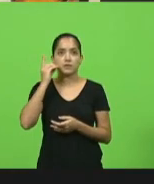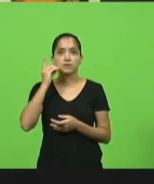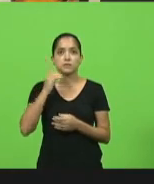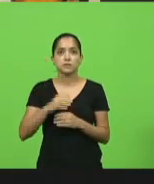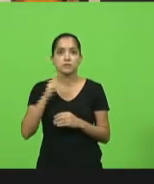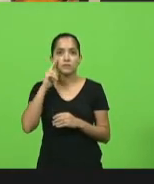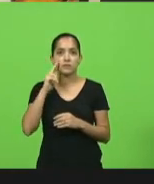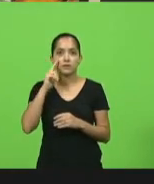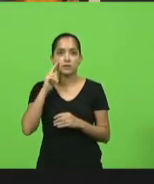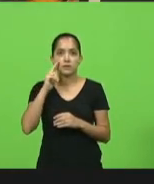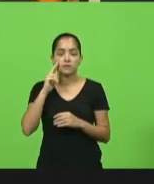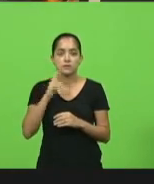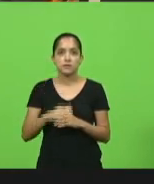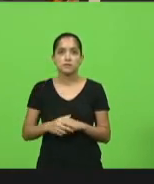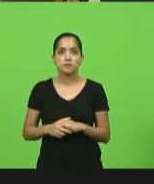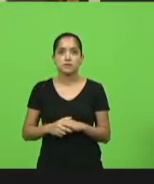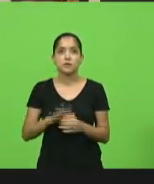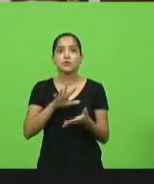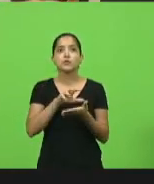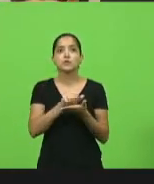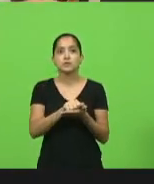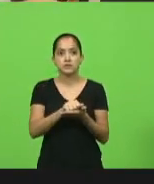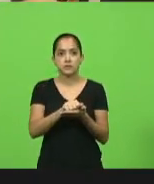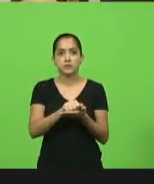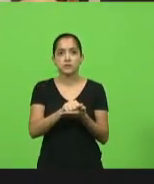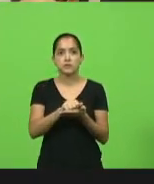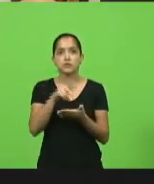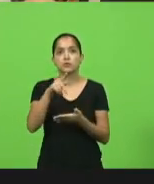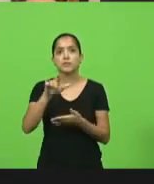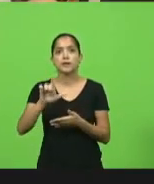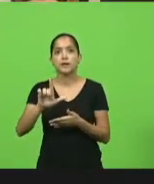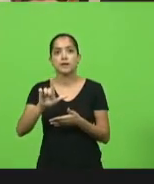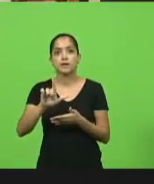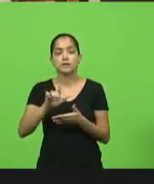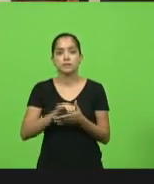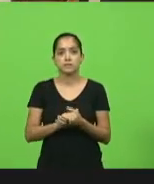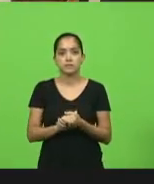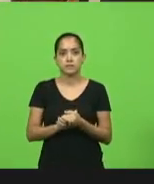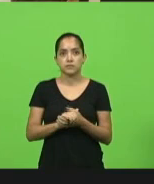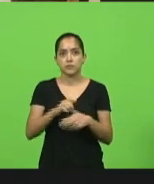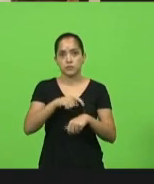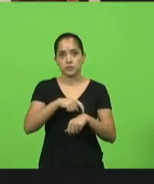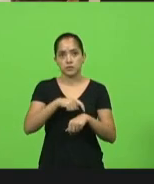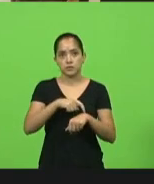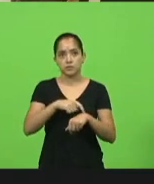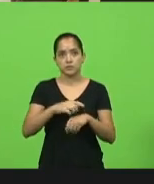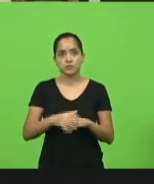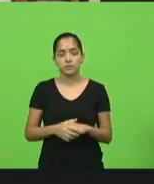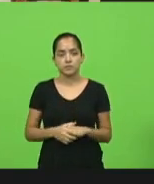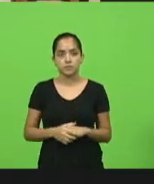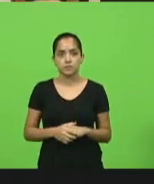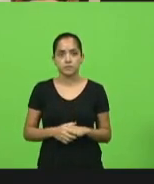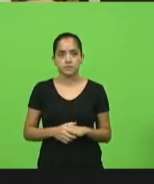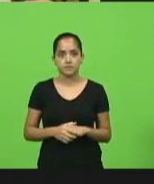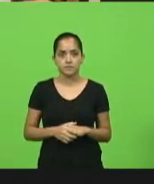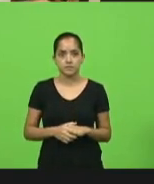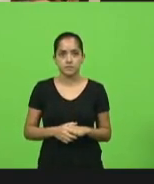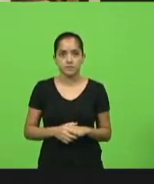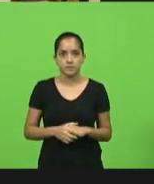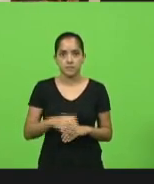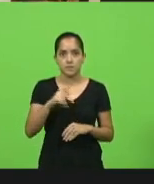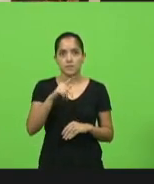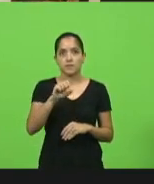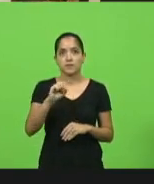Eu estou inscrito para usar o tempo do PL, PL, PSD, senhor presidente. PL, PSD,